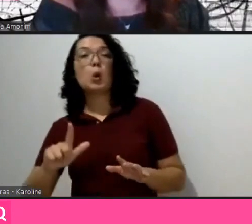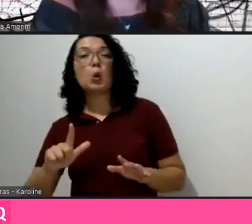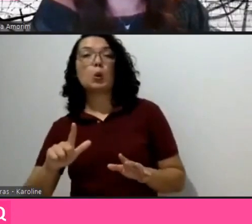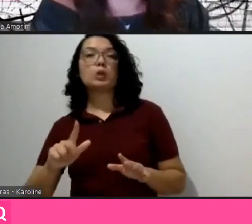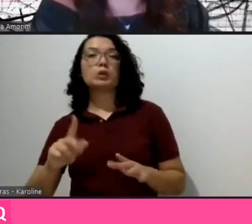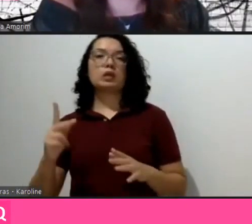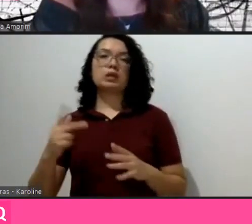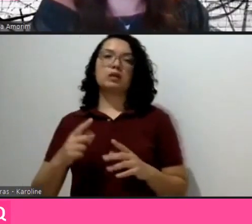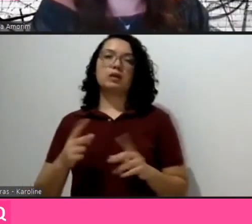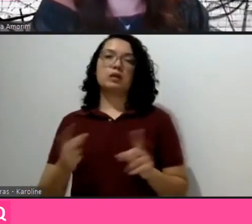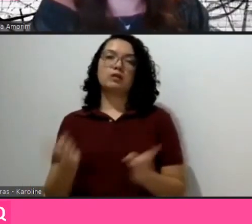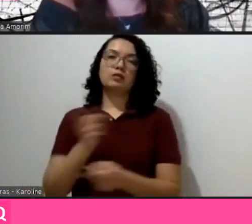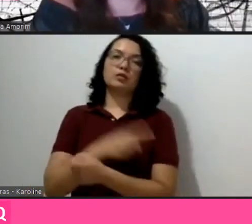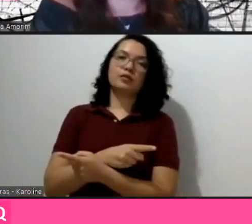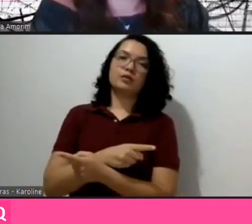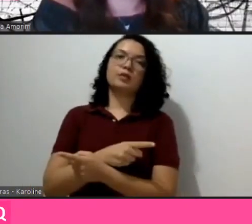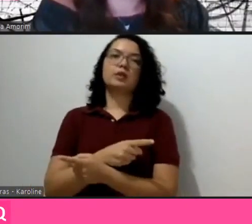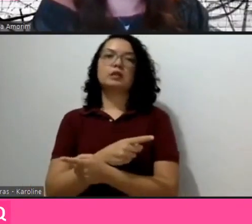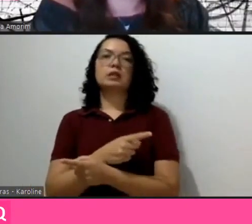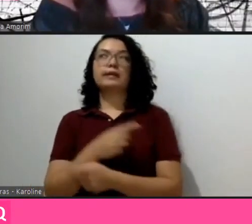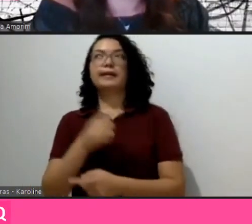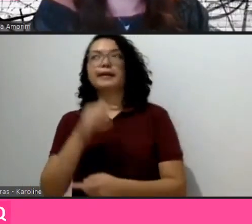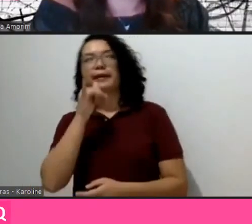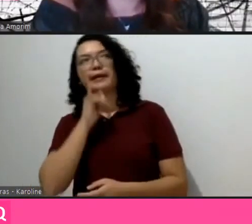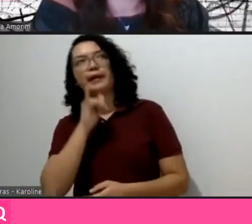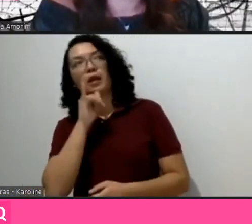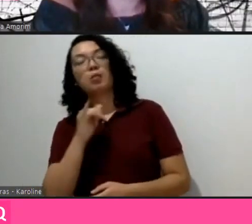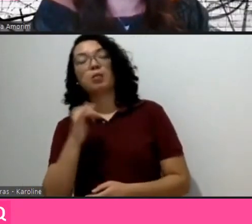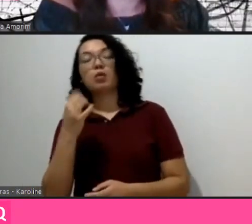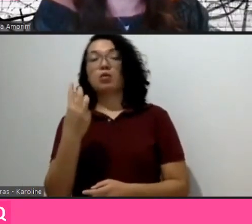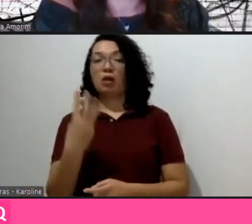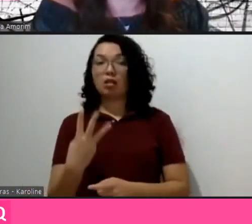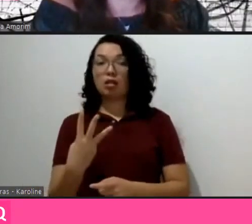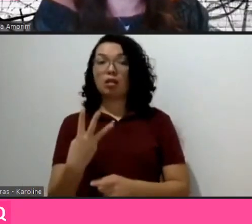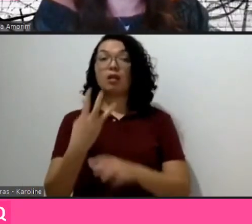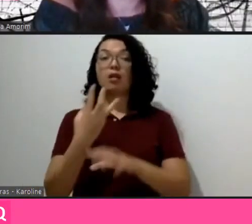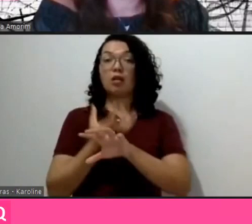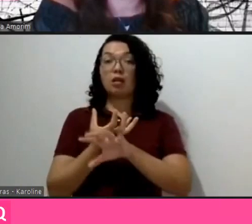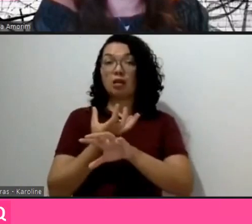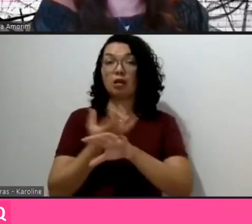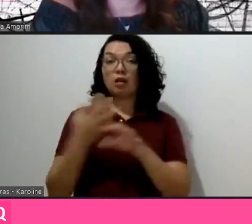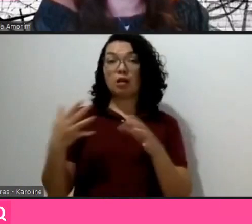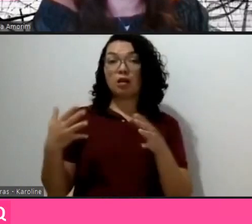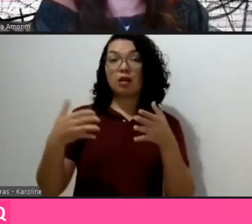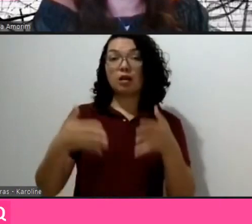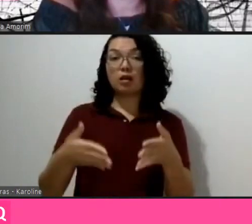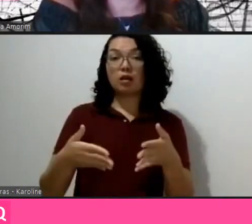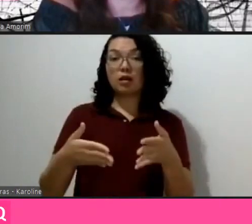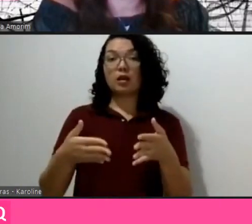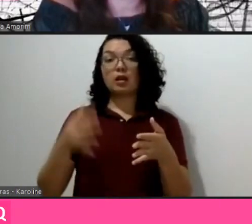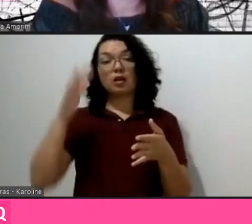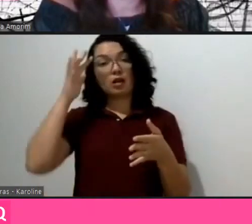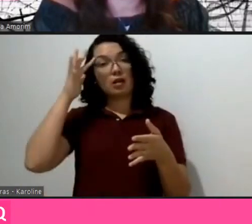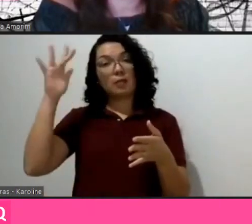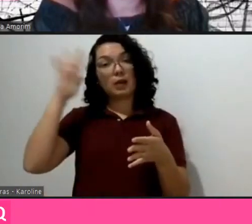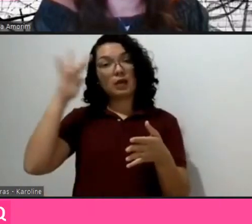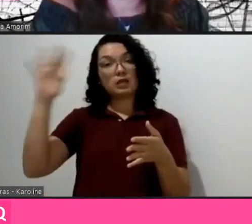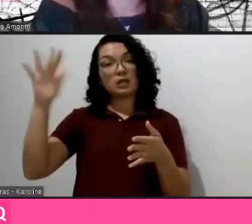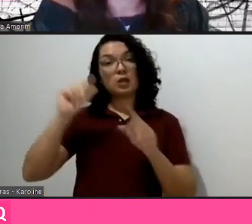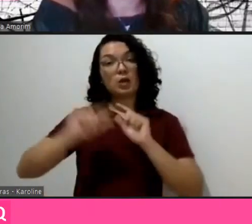cruce entre disciplinas não é tão simples, estamos fazendo algo que é, digamos,